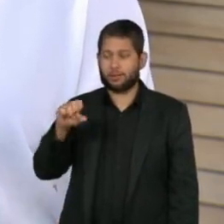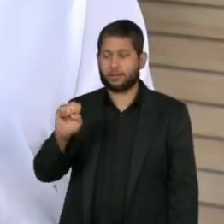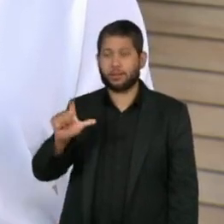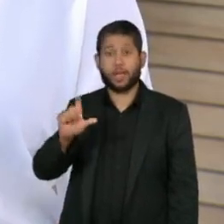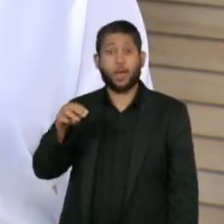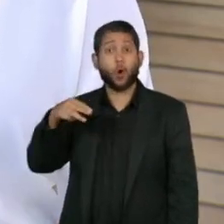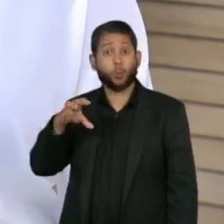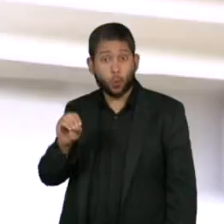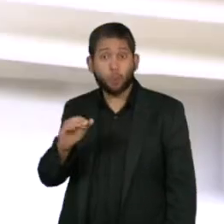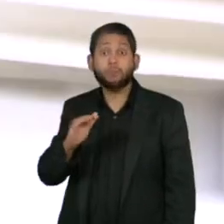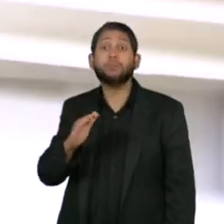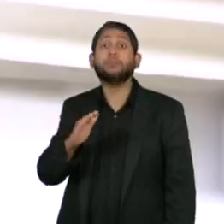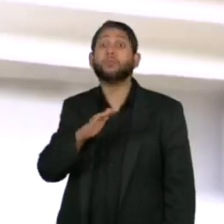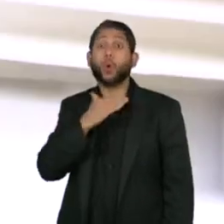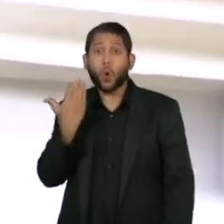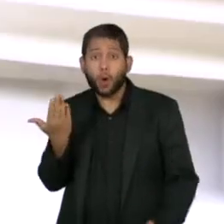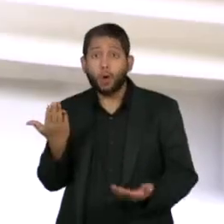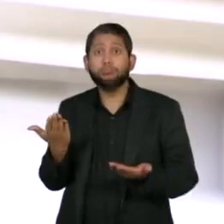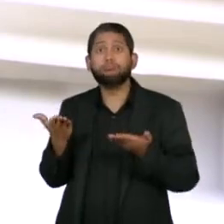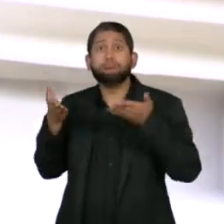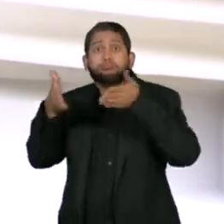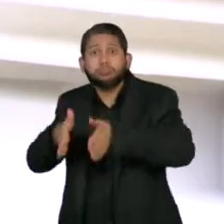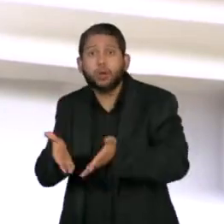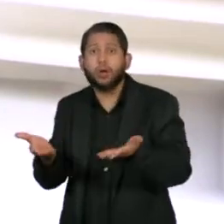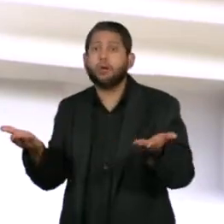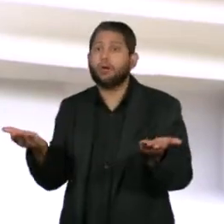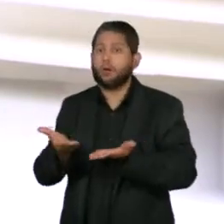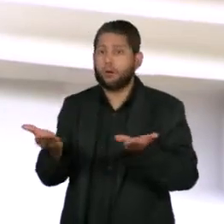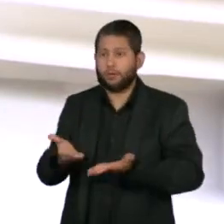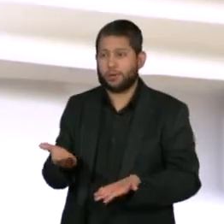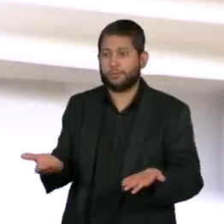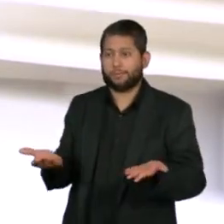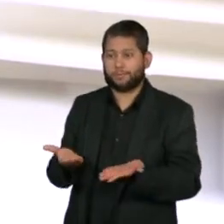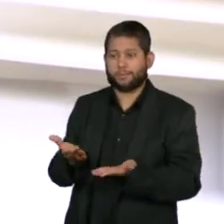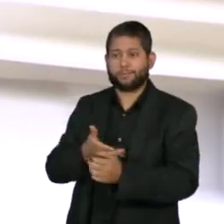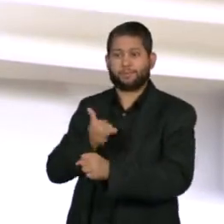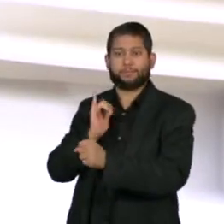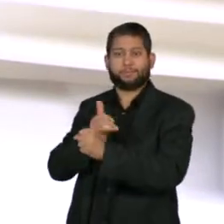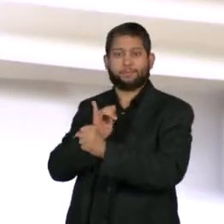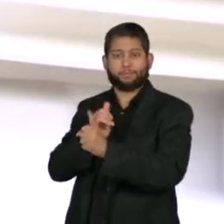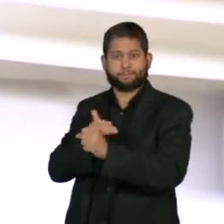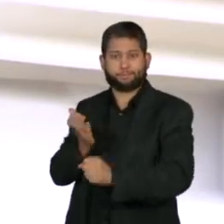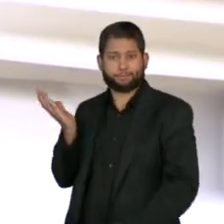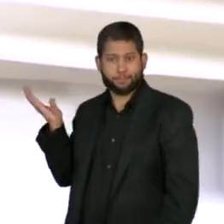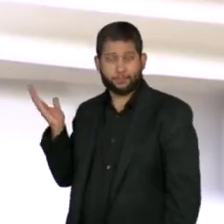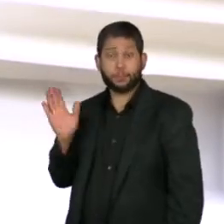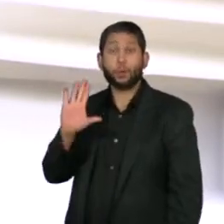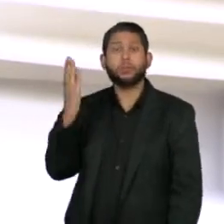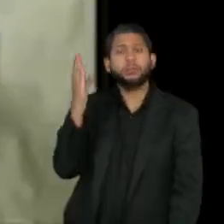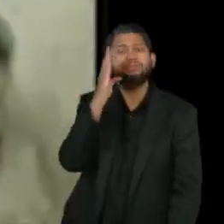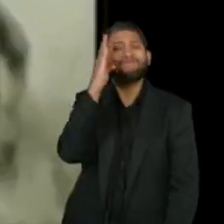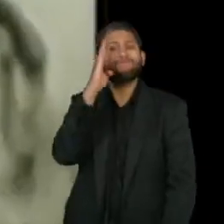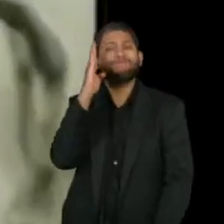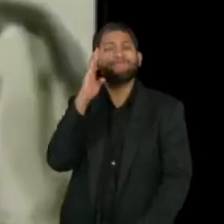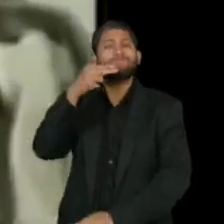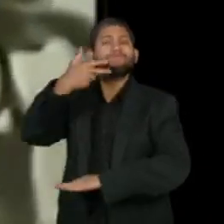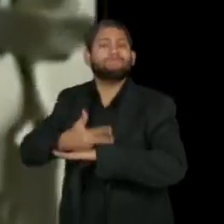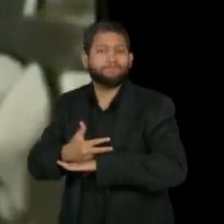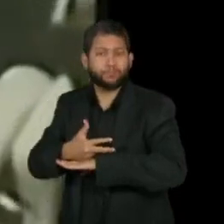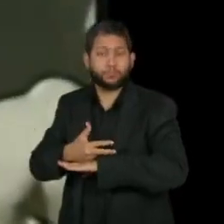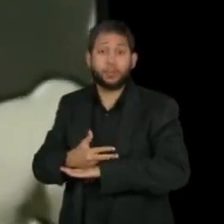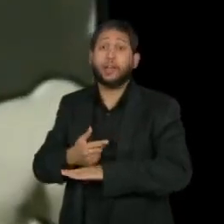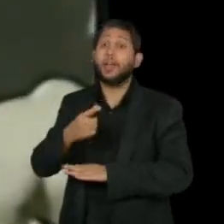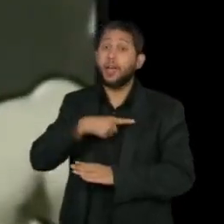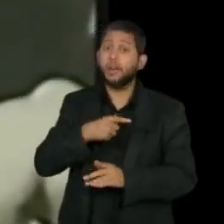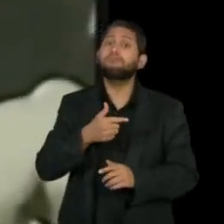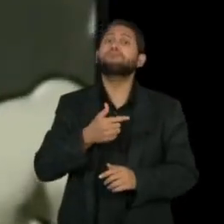tarde dessa quarta-feira. José Anselmo dos Santos sofreu um mau súbito na última terça-feira. Expulso da